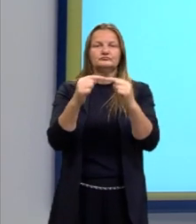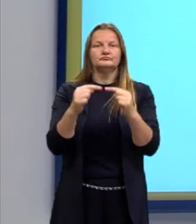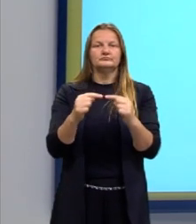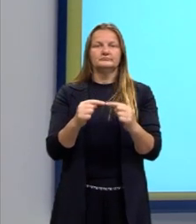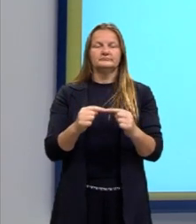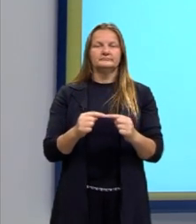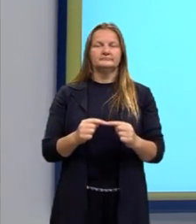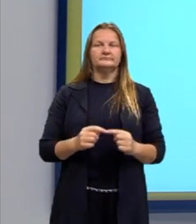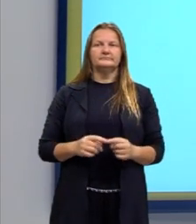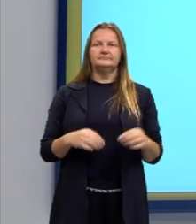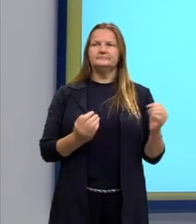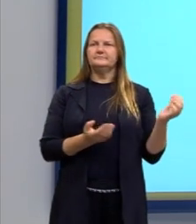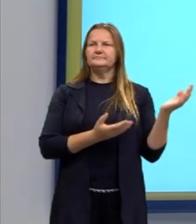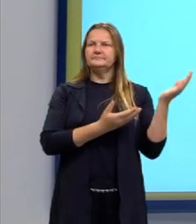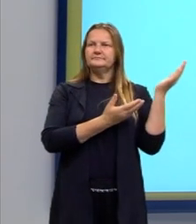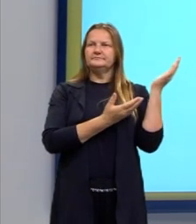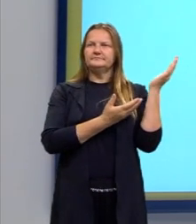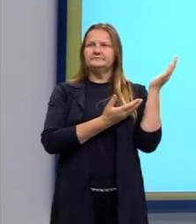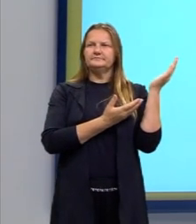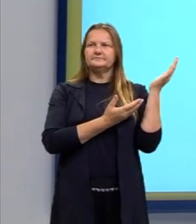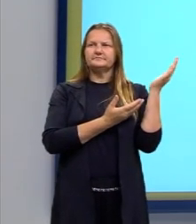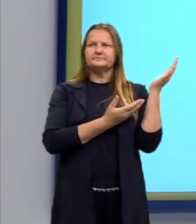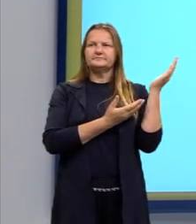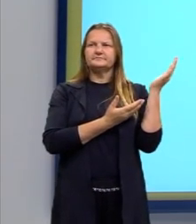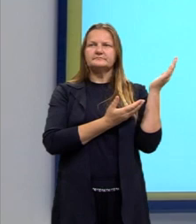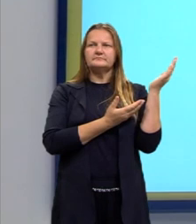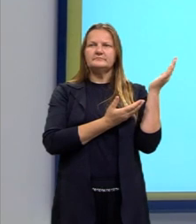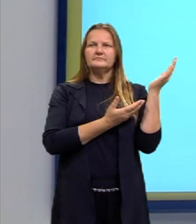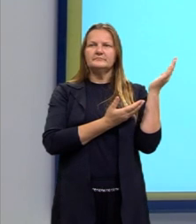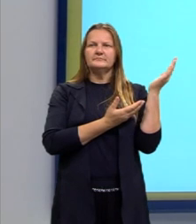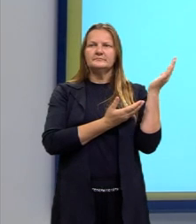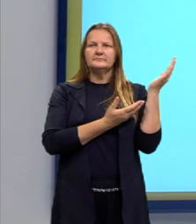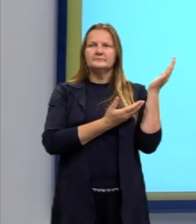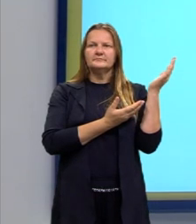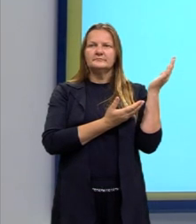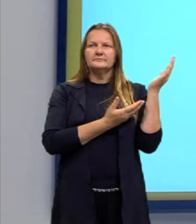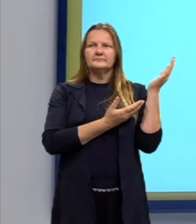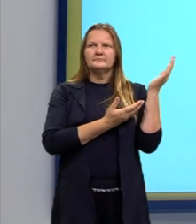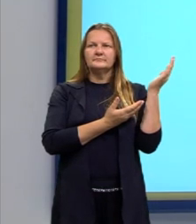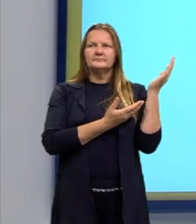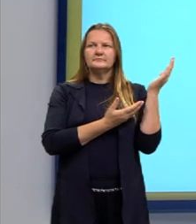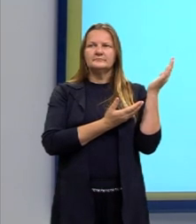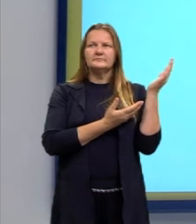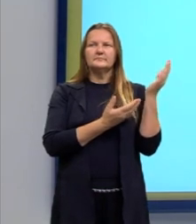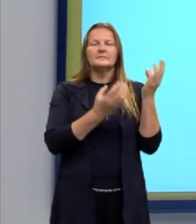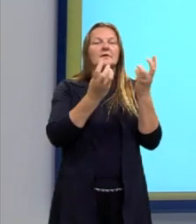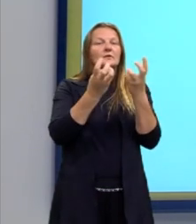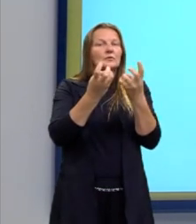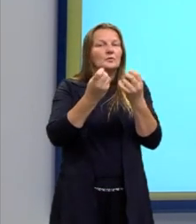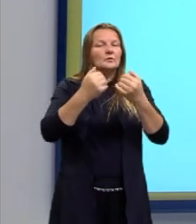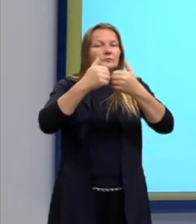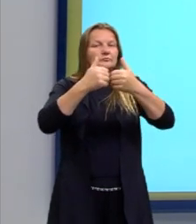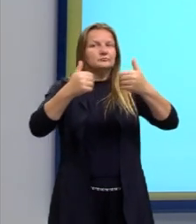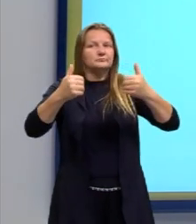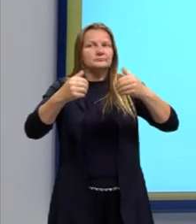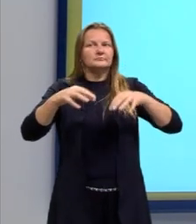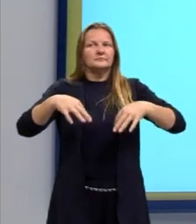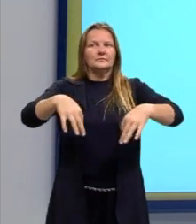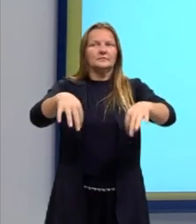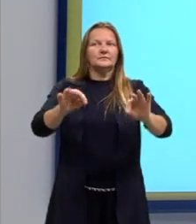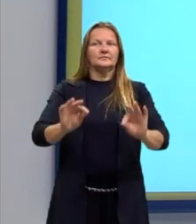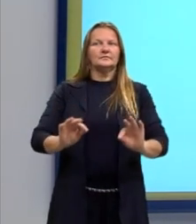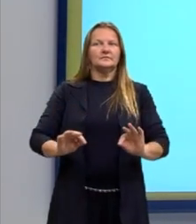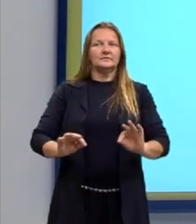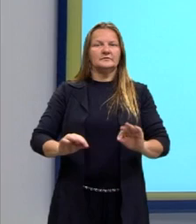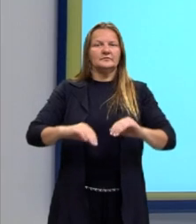Aqui, eu separei de uma forma que a gente consegue identificar ali os tecidos e as pedras. Para não